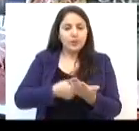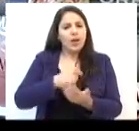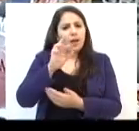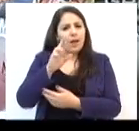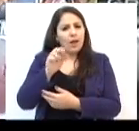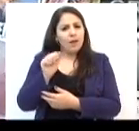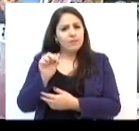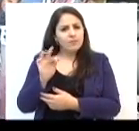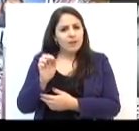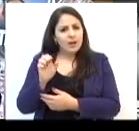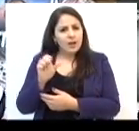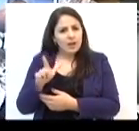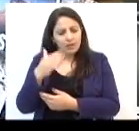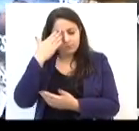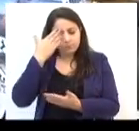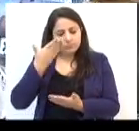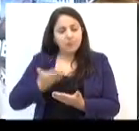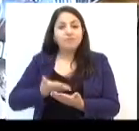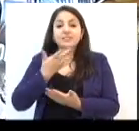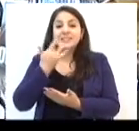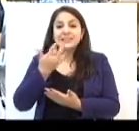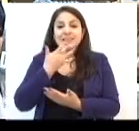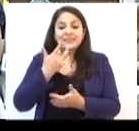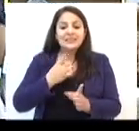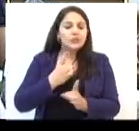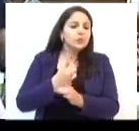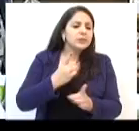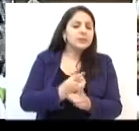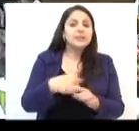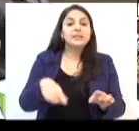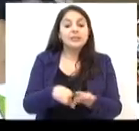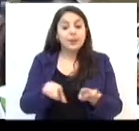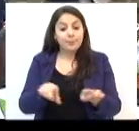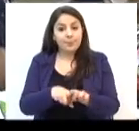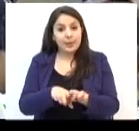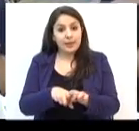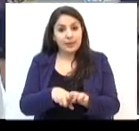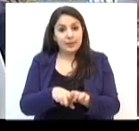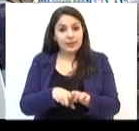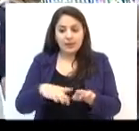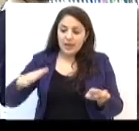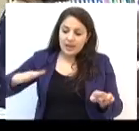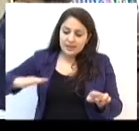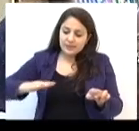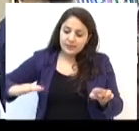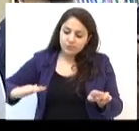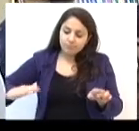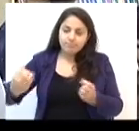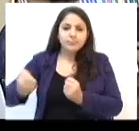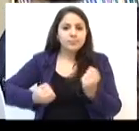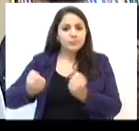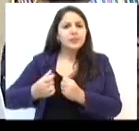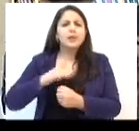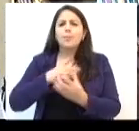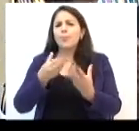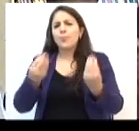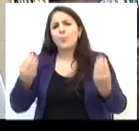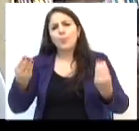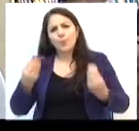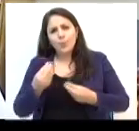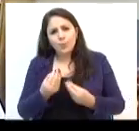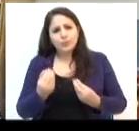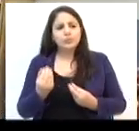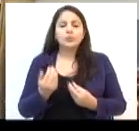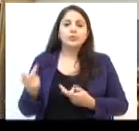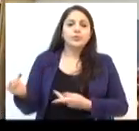Rafael acredita que a facilidade de localização e de estacionamento vai atrair muitos visitantes.